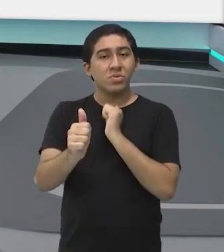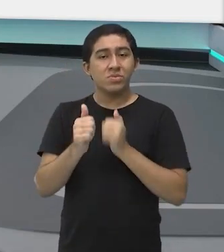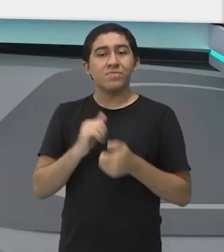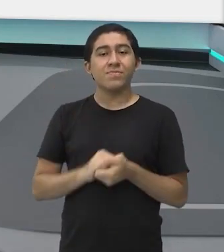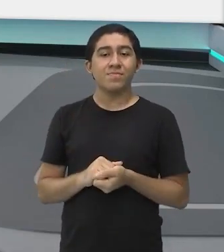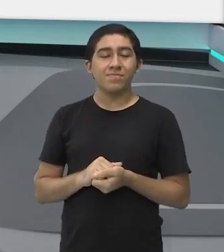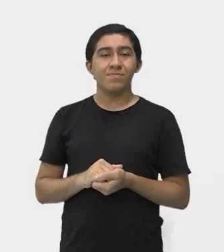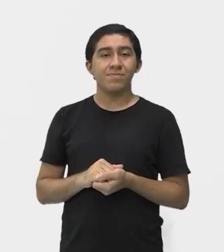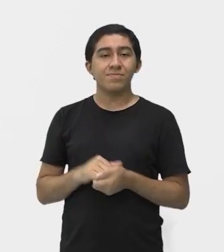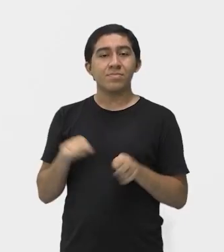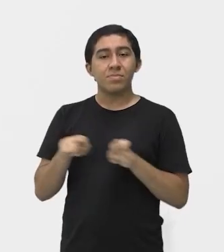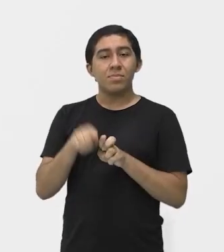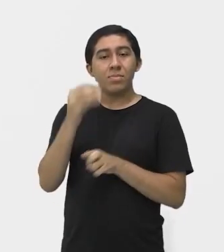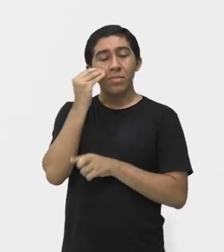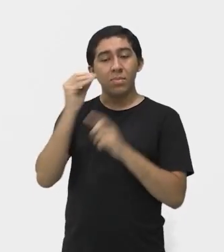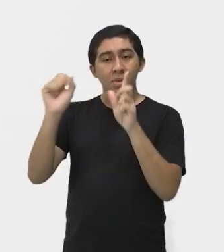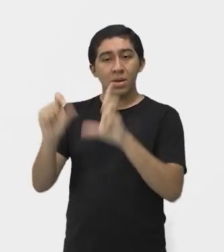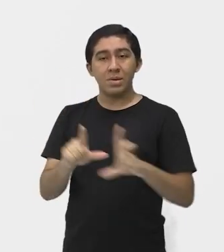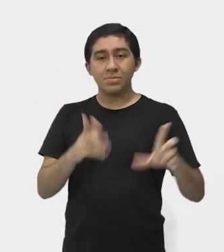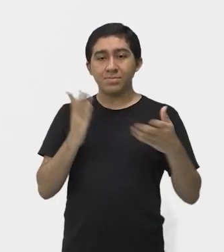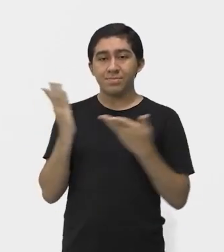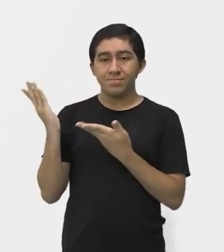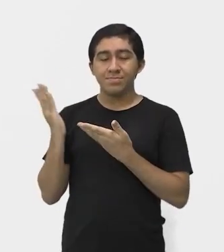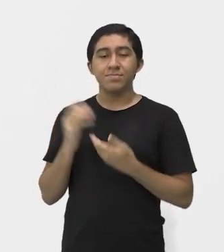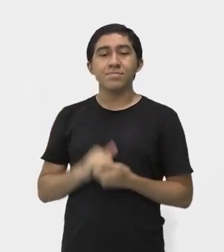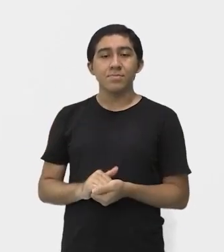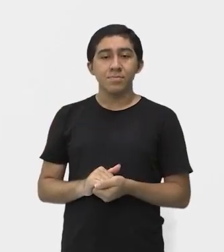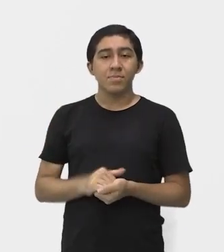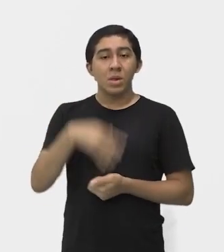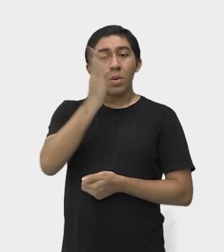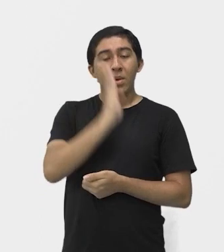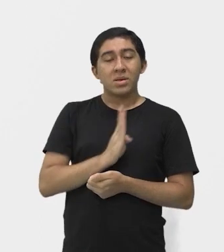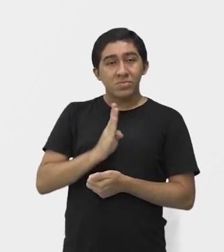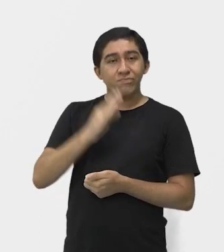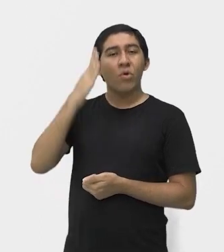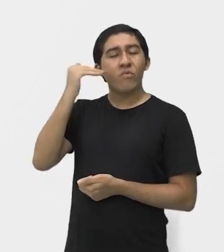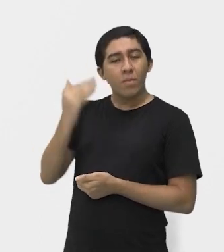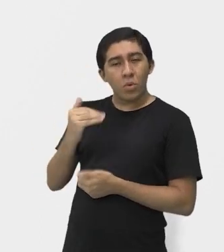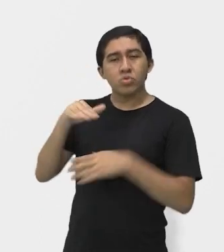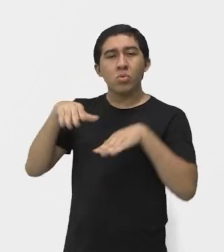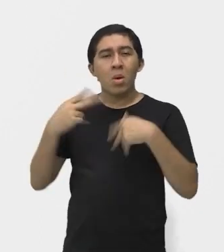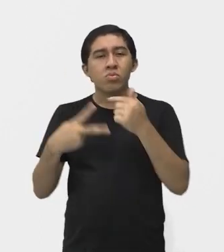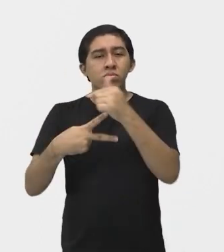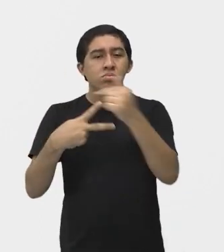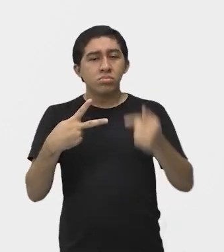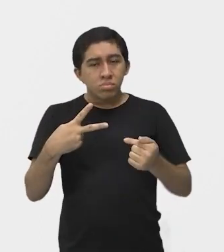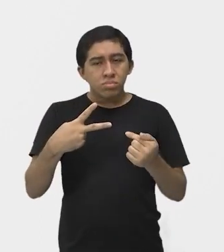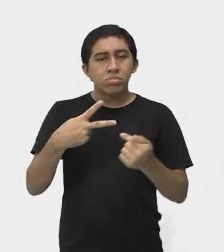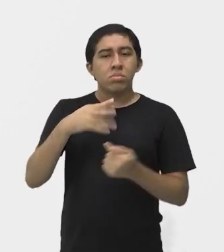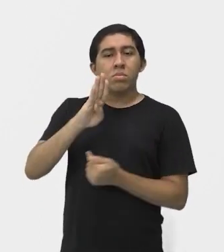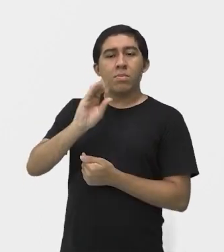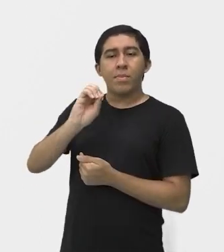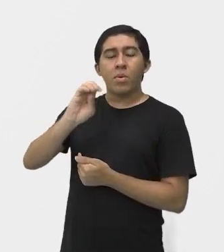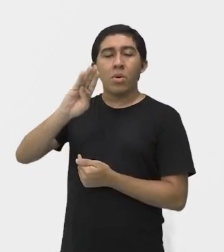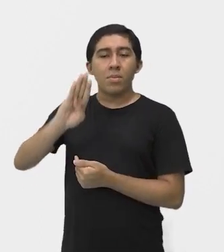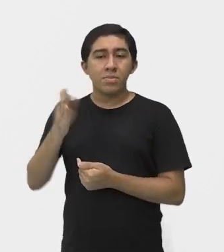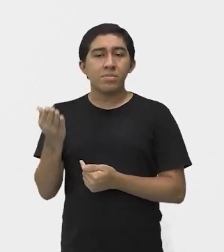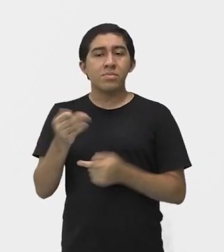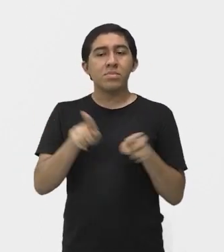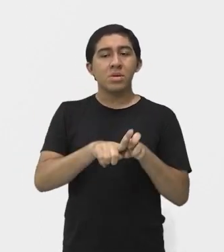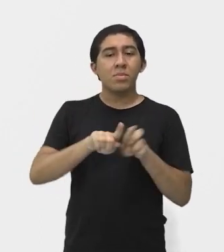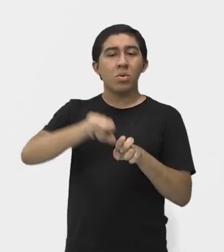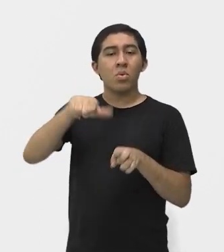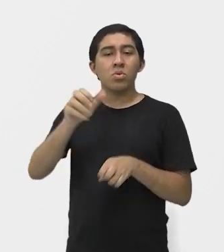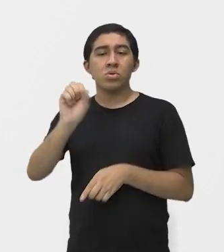cartela mostra pra gente, olha só. No Brasil, os maiores ídolos do esporte são os campeões mundiais, o Bob Banquist, o